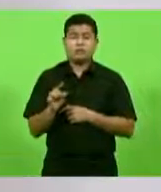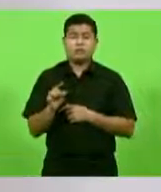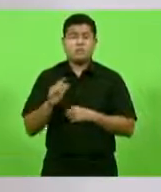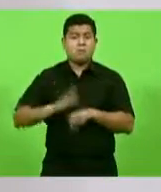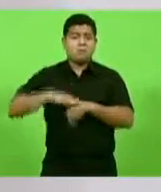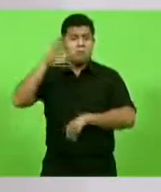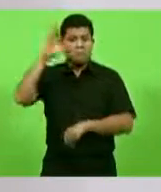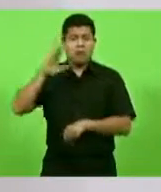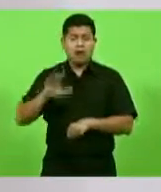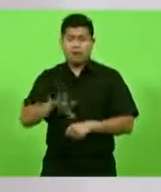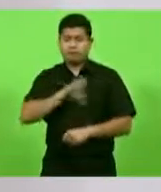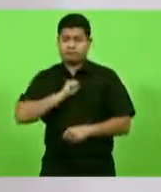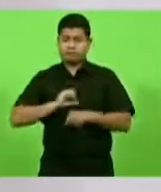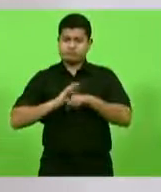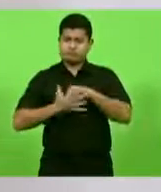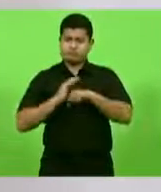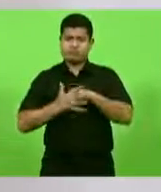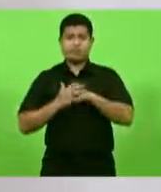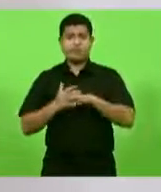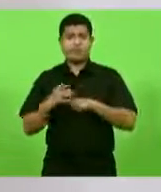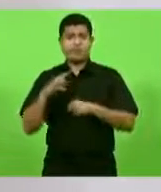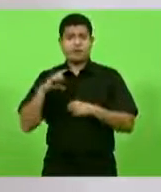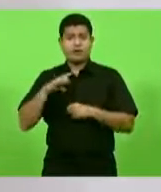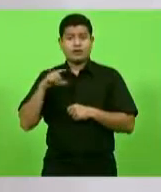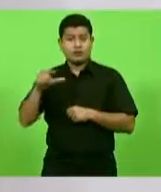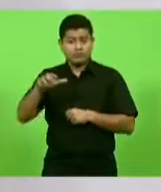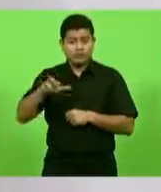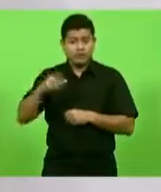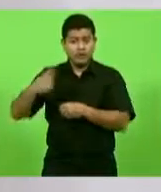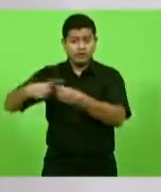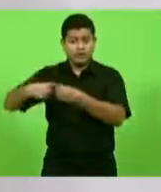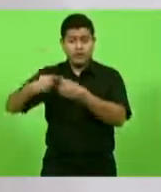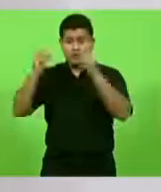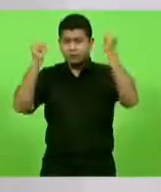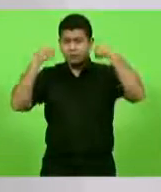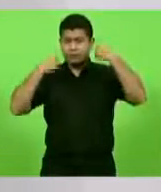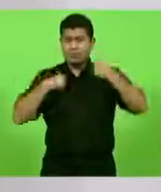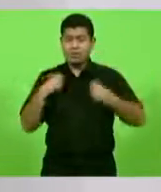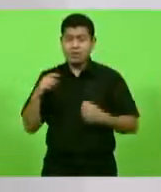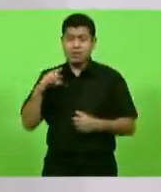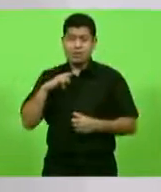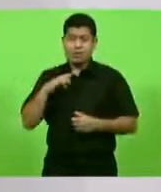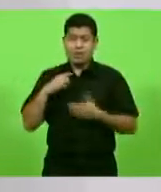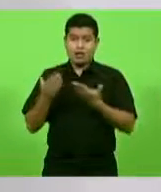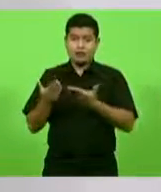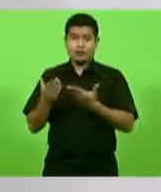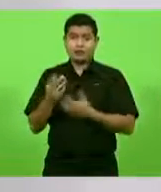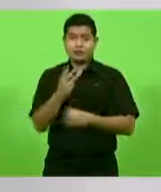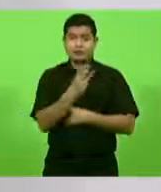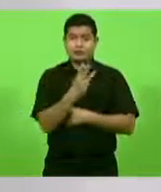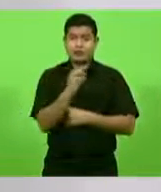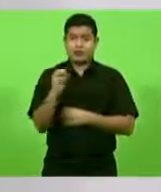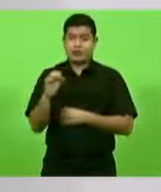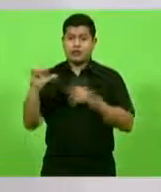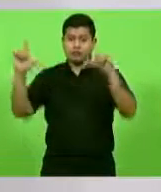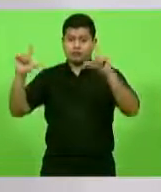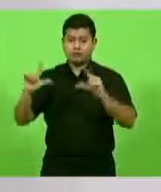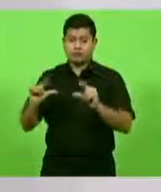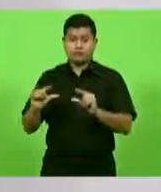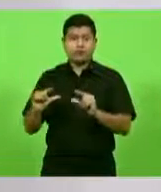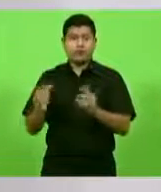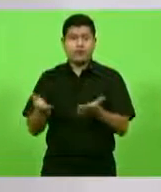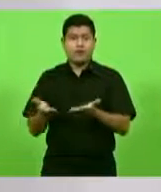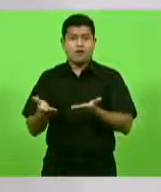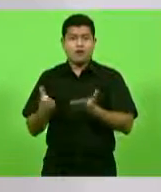mil casos que Chapecó chegou a atingir, nós estamos aí com perto de 300 casos. Então, o